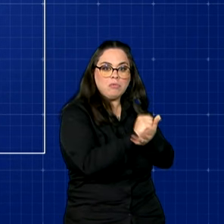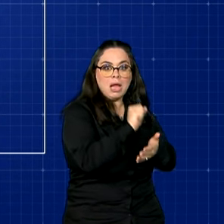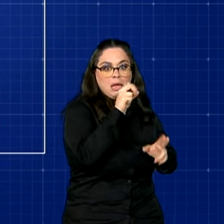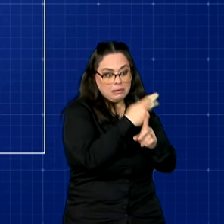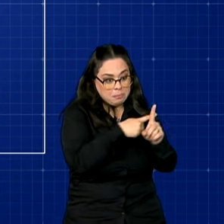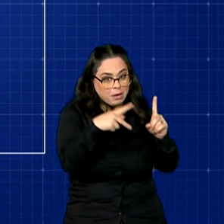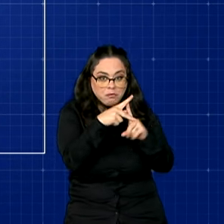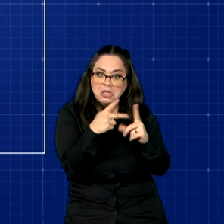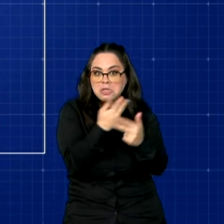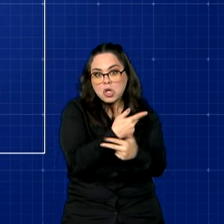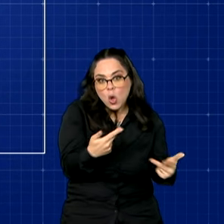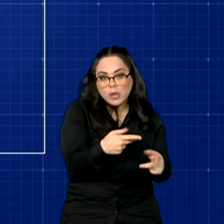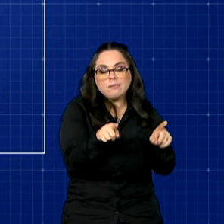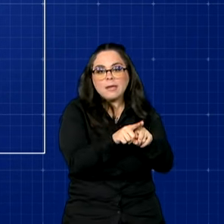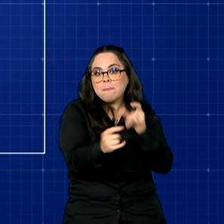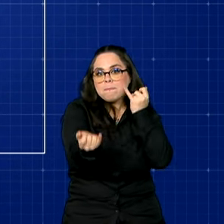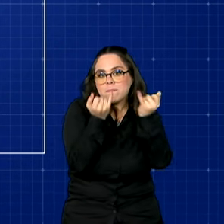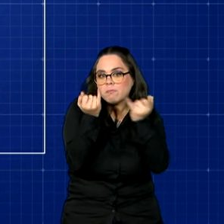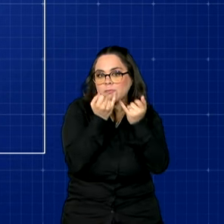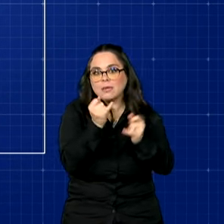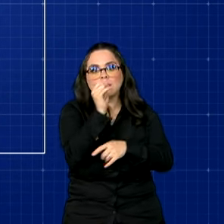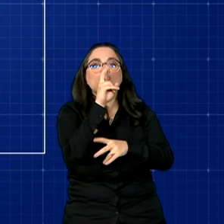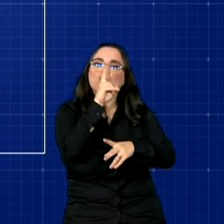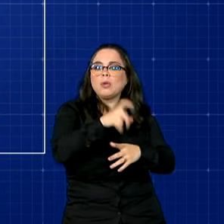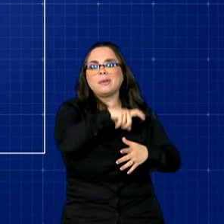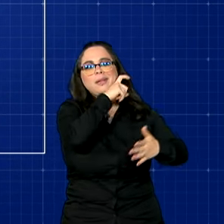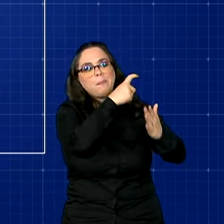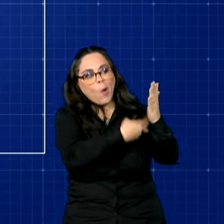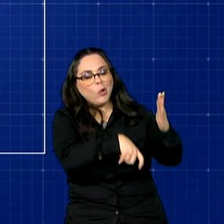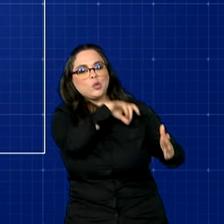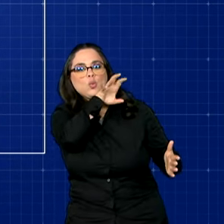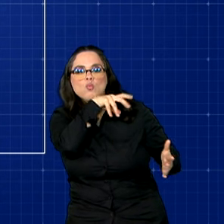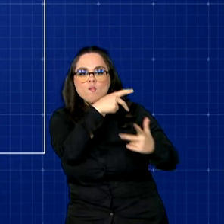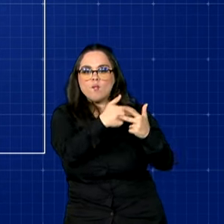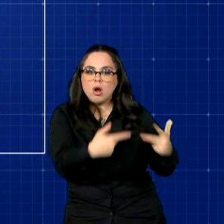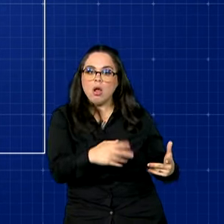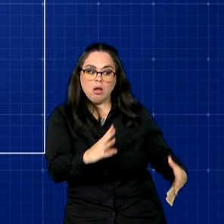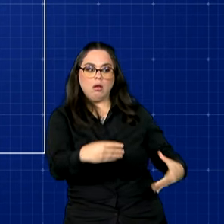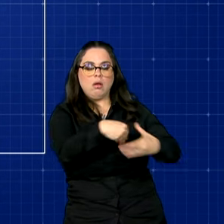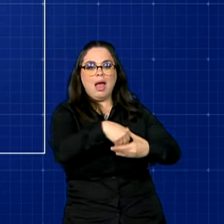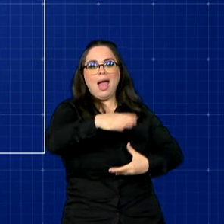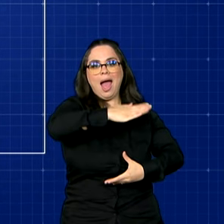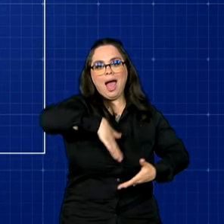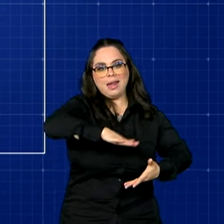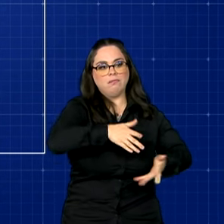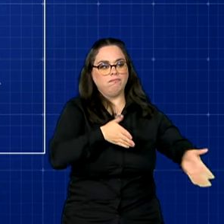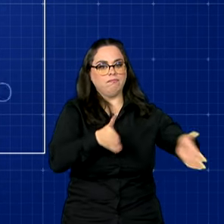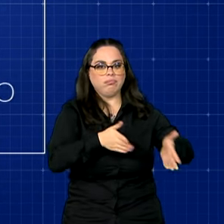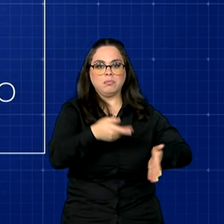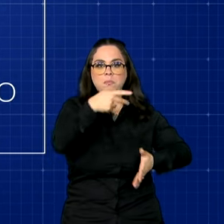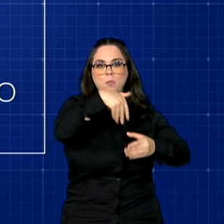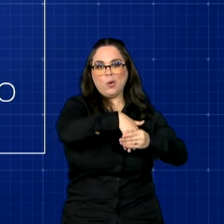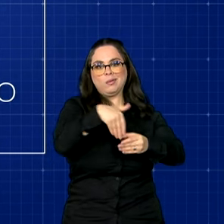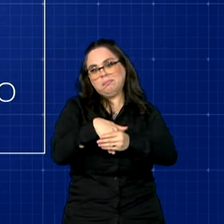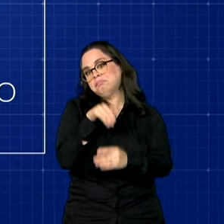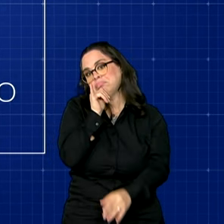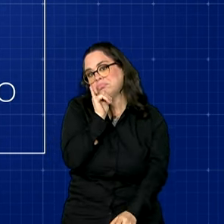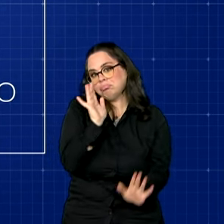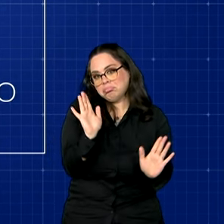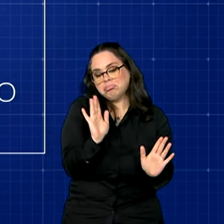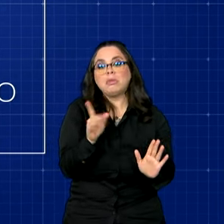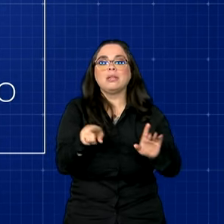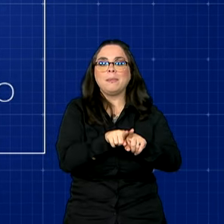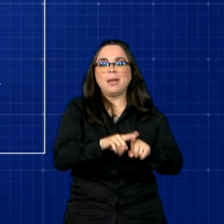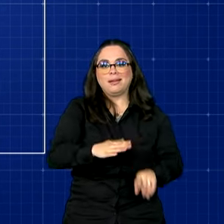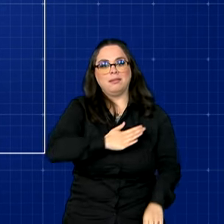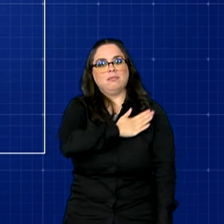INSS, além de informações fiscais, tributárias e ligadas ao exercício de obrigações políticas, como o alistamento